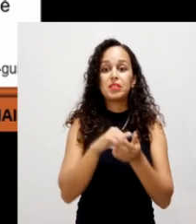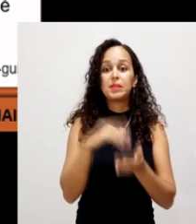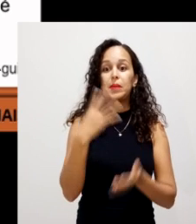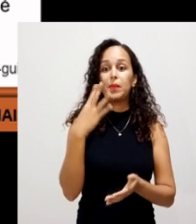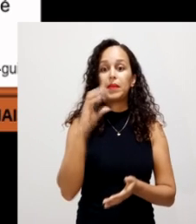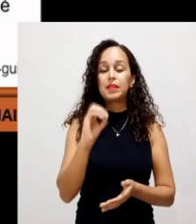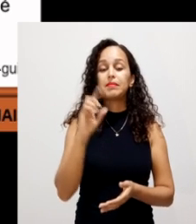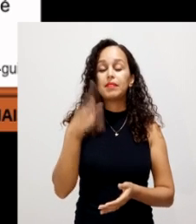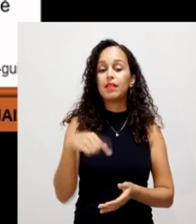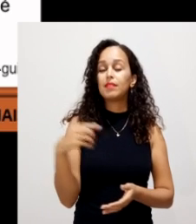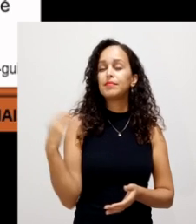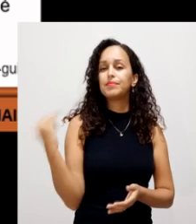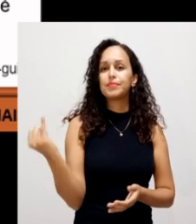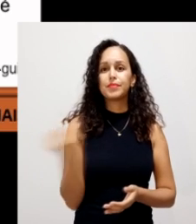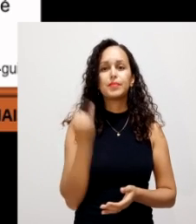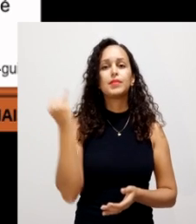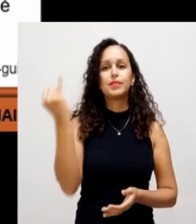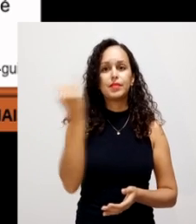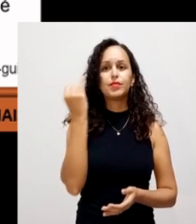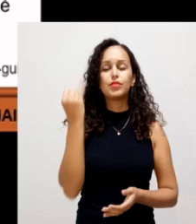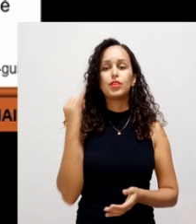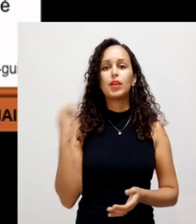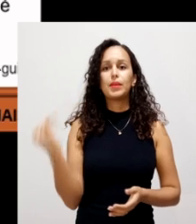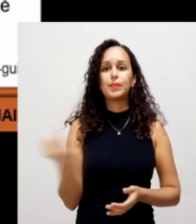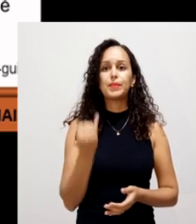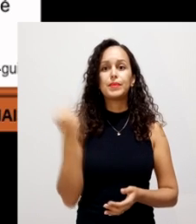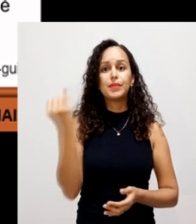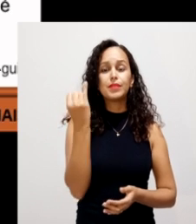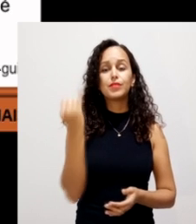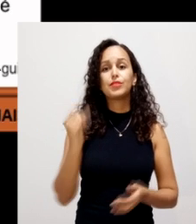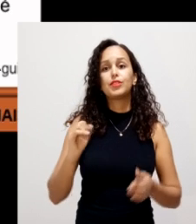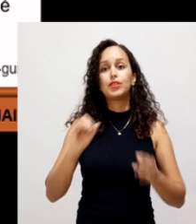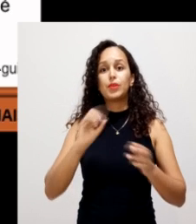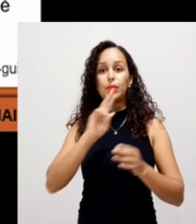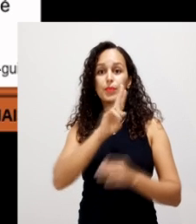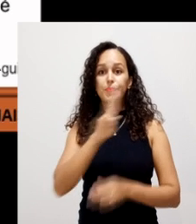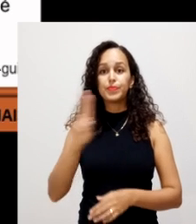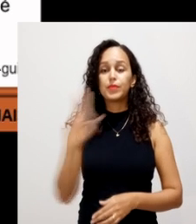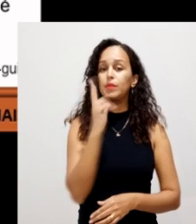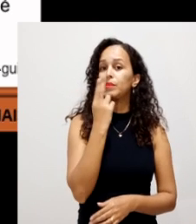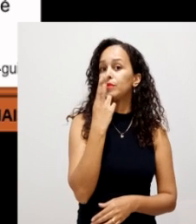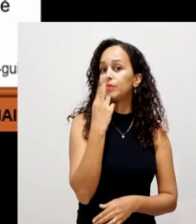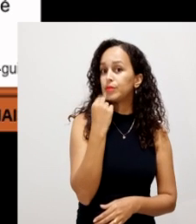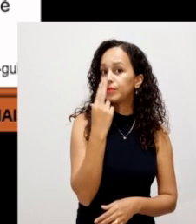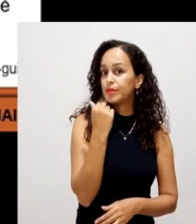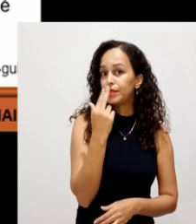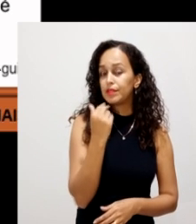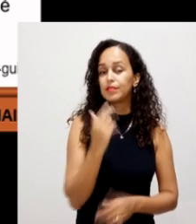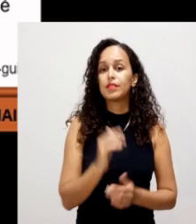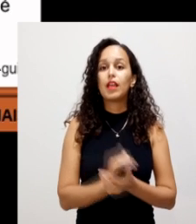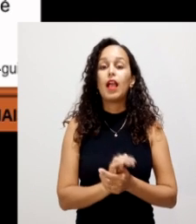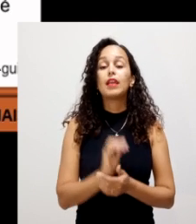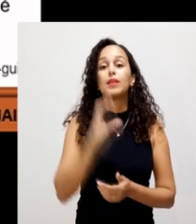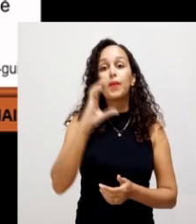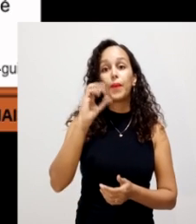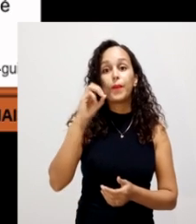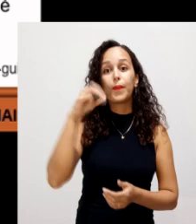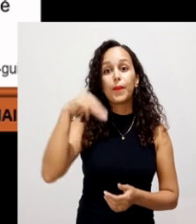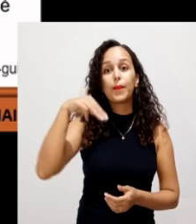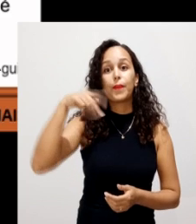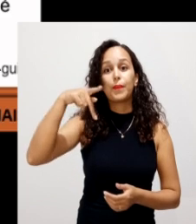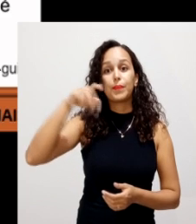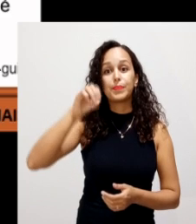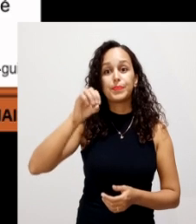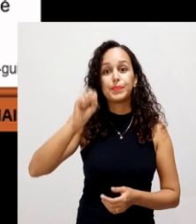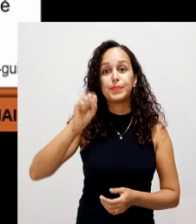elementos extremamente importantes. São tão importantes que eles são chamados de nutrientes. Com a técnica da compostagem, essa função da